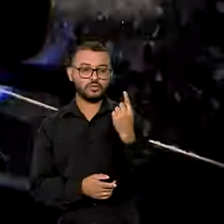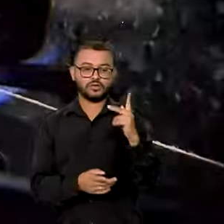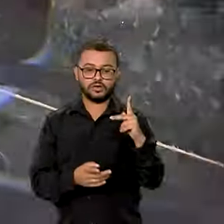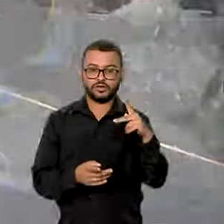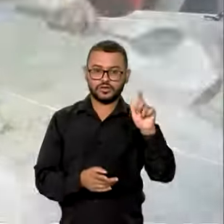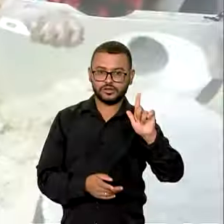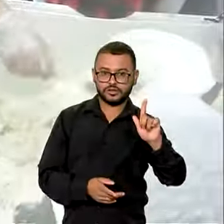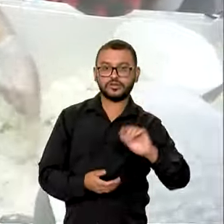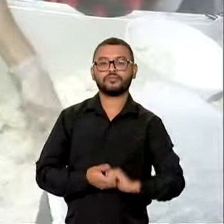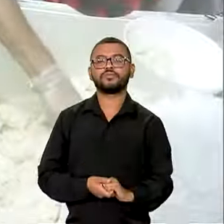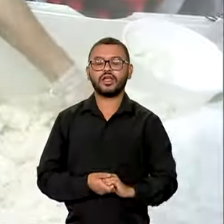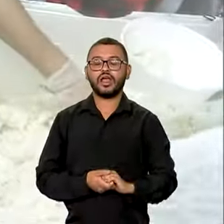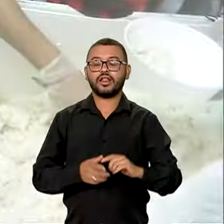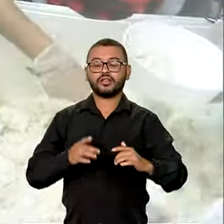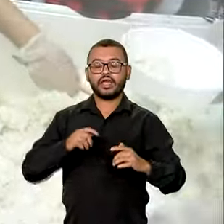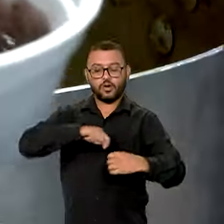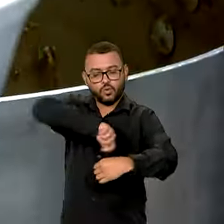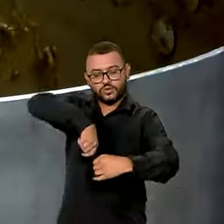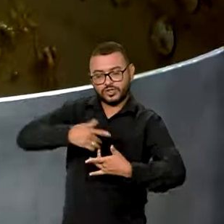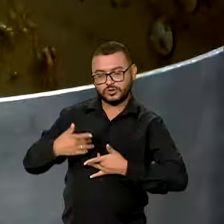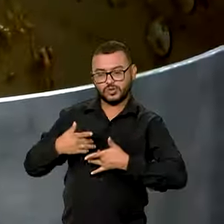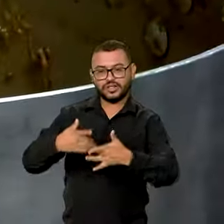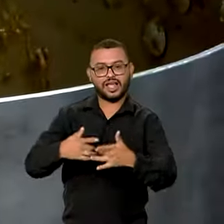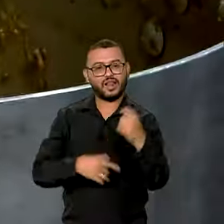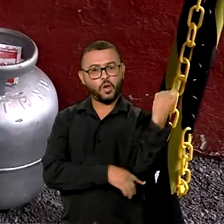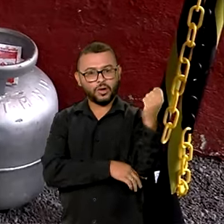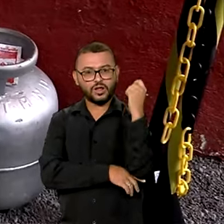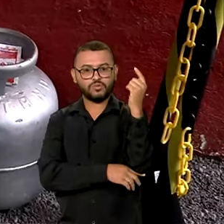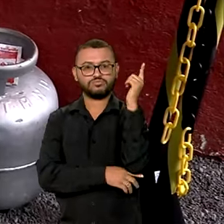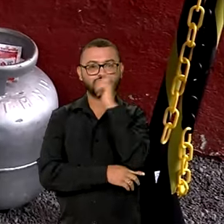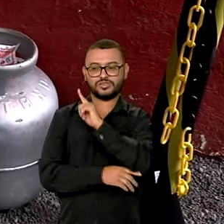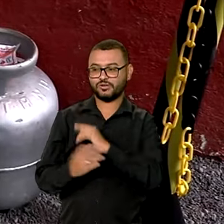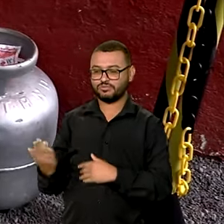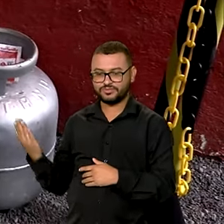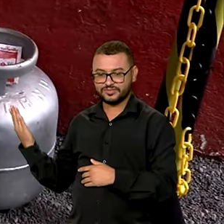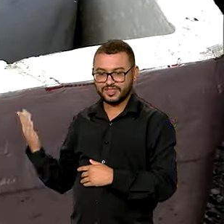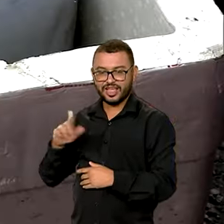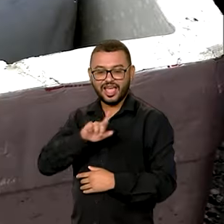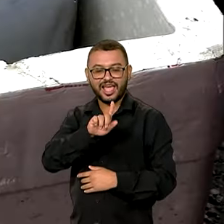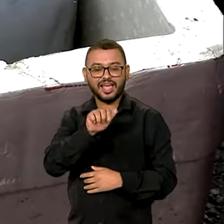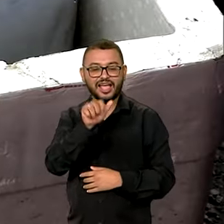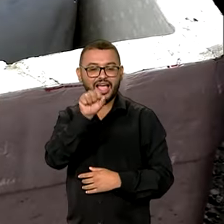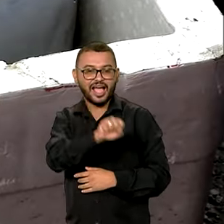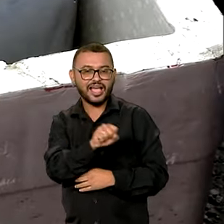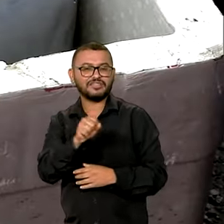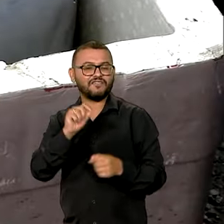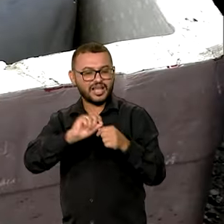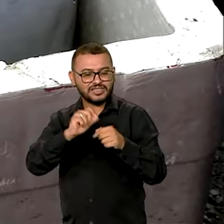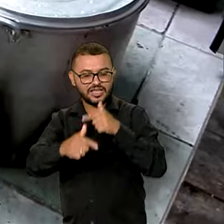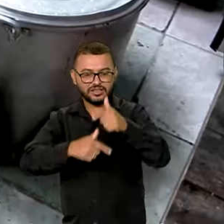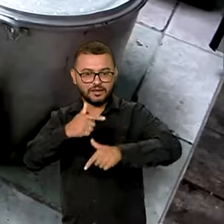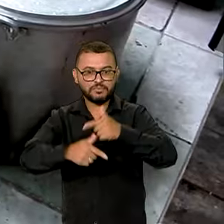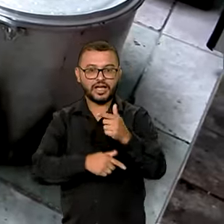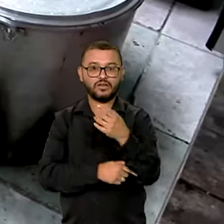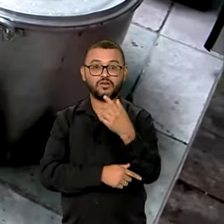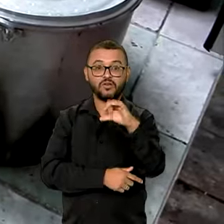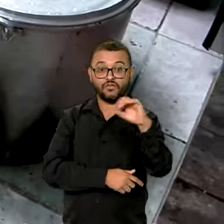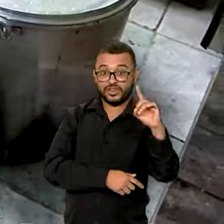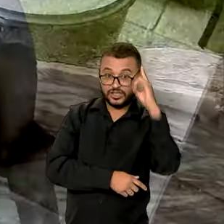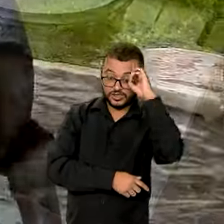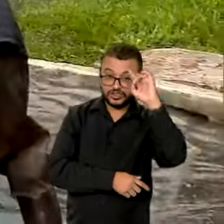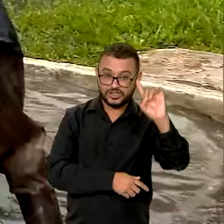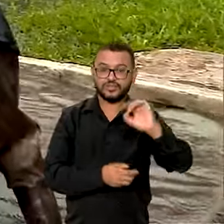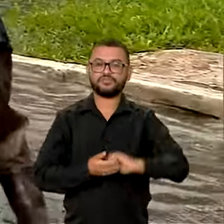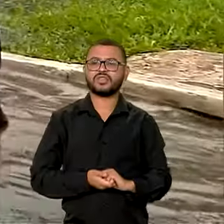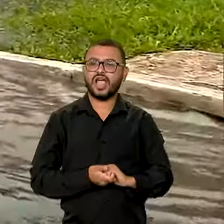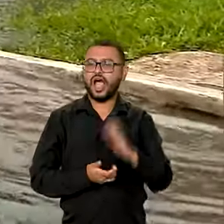$,00 o quilo. Cozinhas solidárias do Rio Grande do Sul recebem botijões de gás, o suficiente para 90 dias de operação.